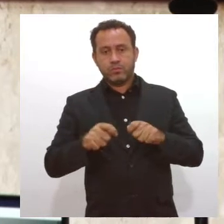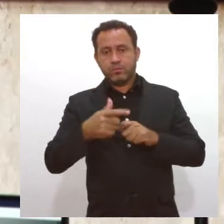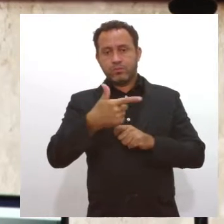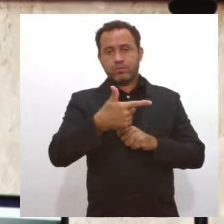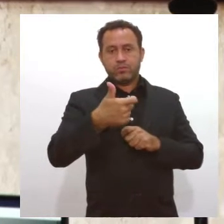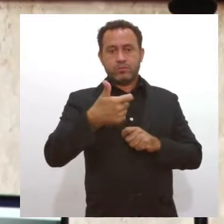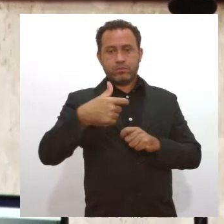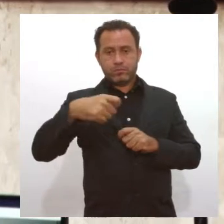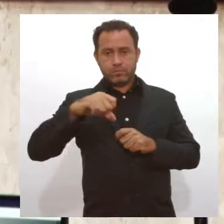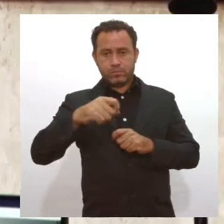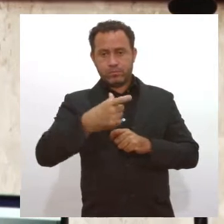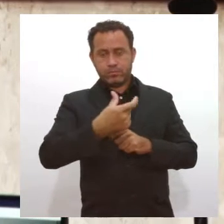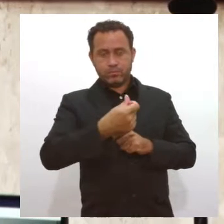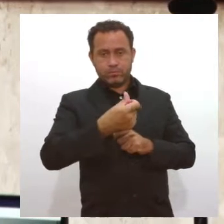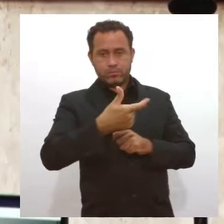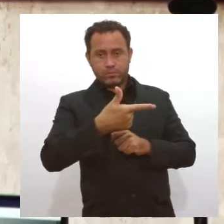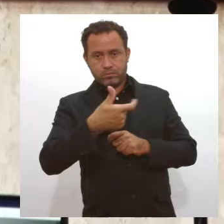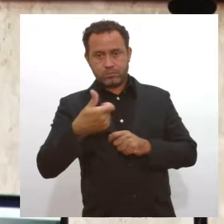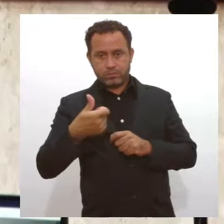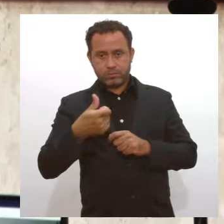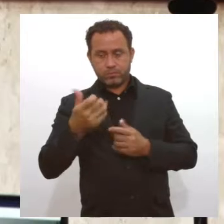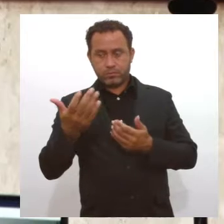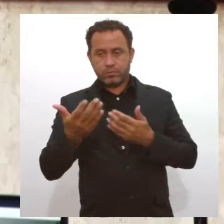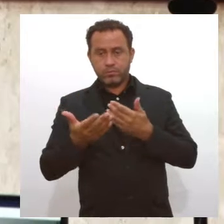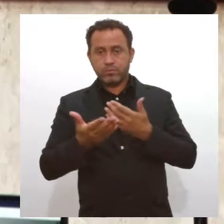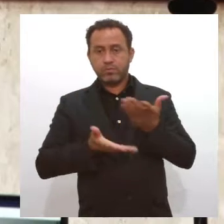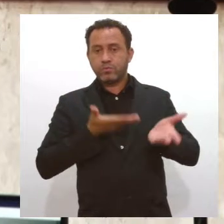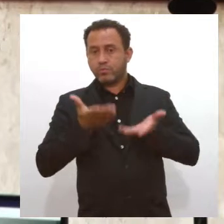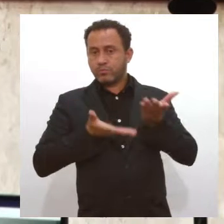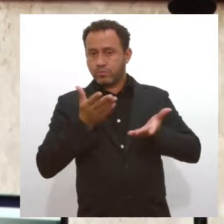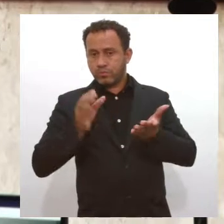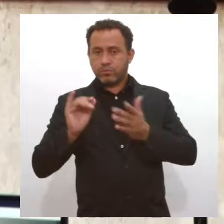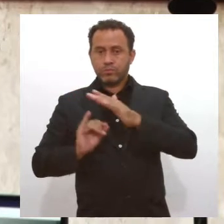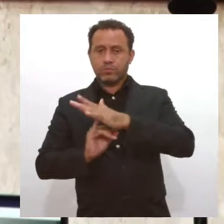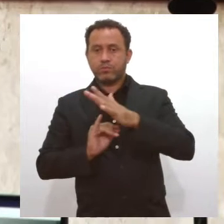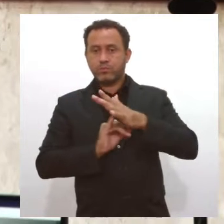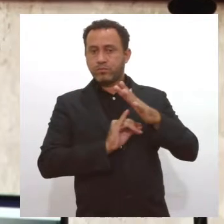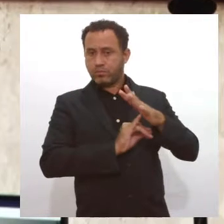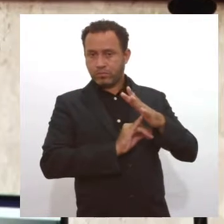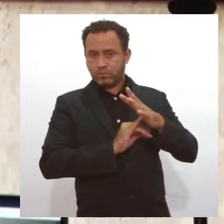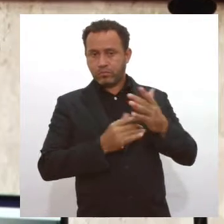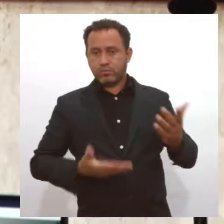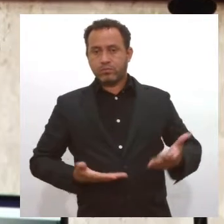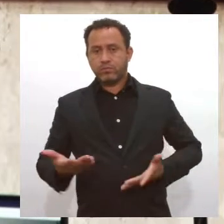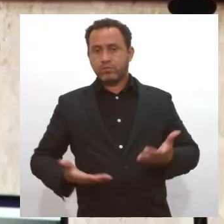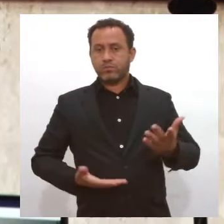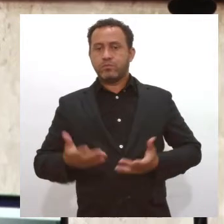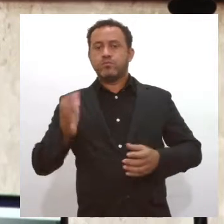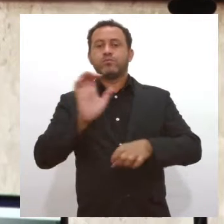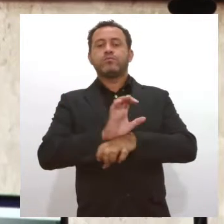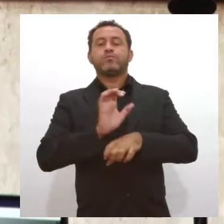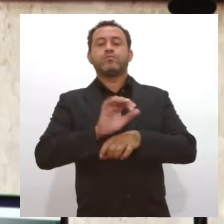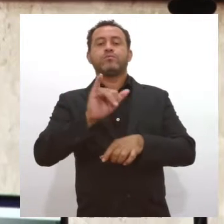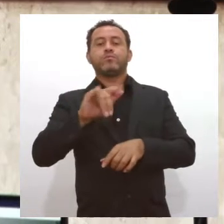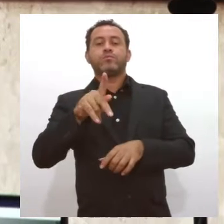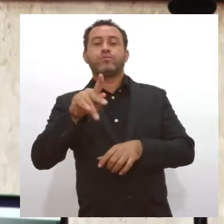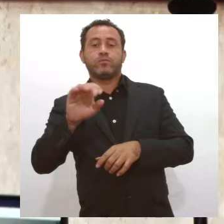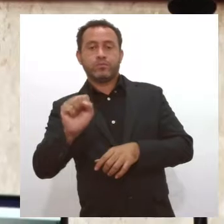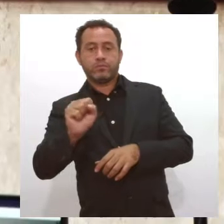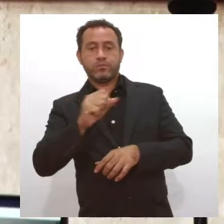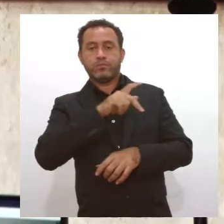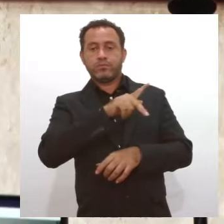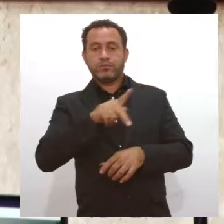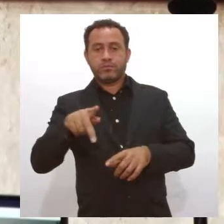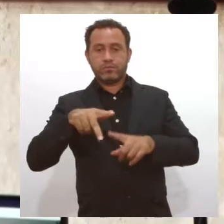129 de 2021, tratou da criação do Instituto de Previdência dos Servidores do Estado, o IPES Previdência, da